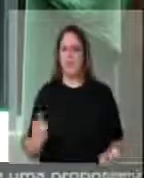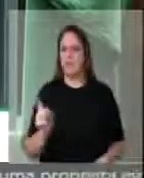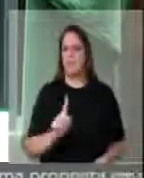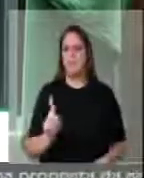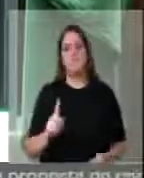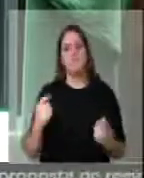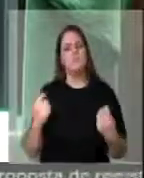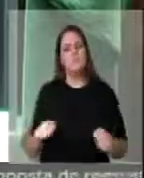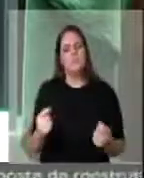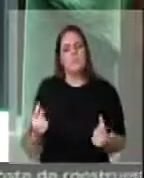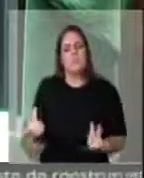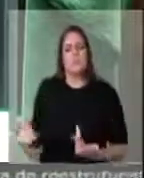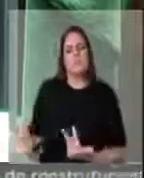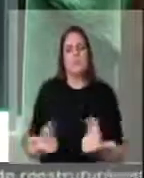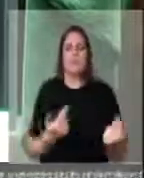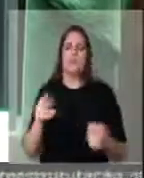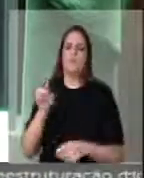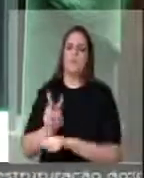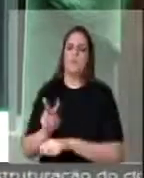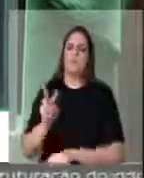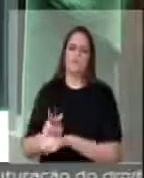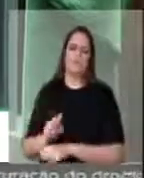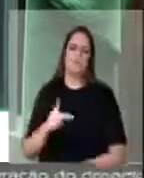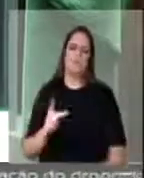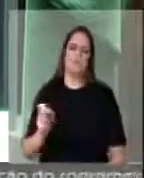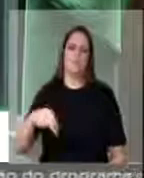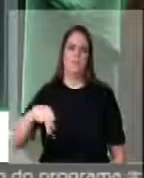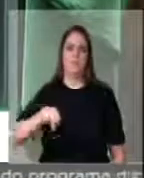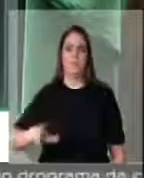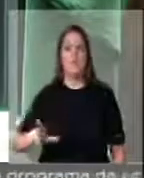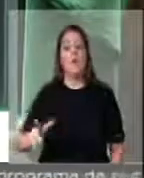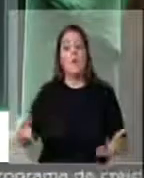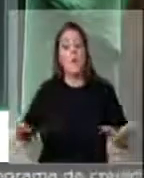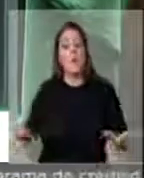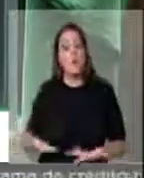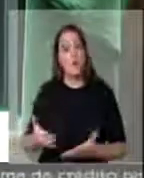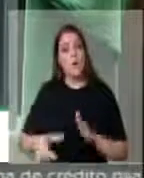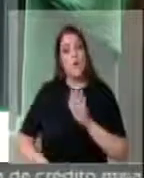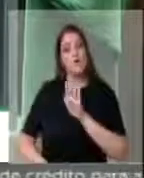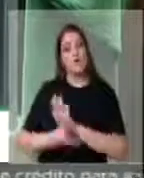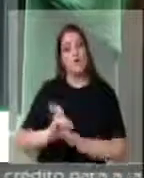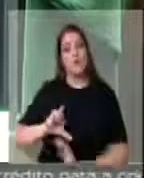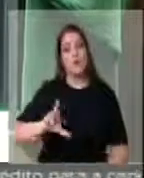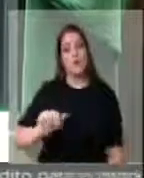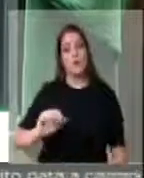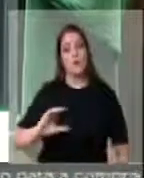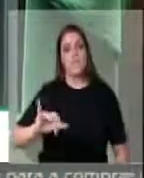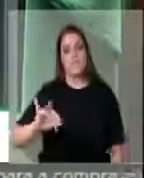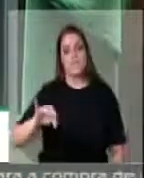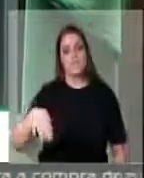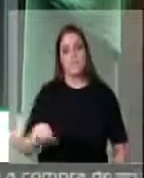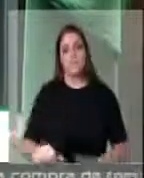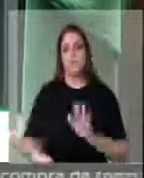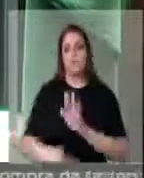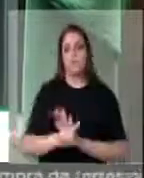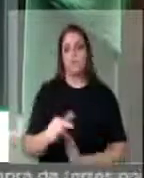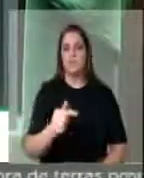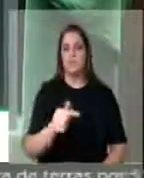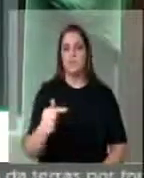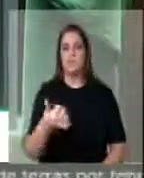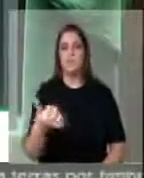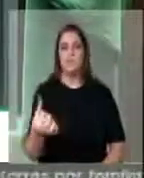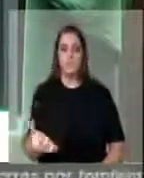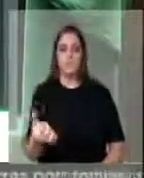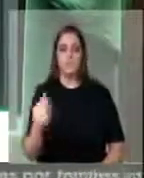proteção penal. A atual lei de racismo, a Lei nº,16 de 1989,